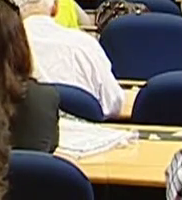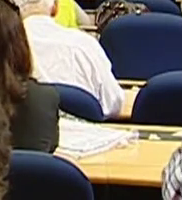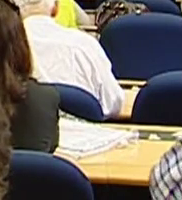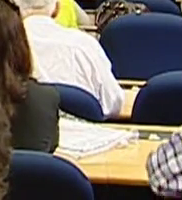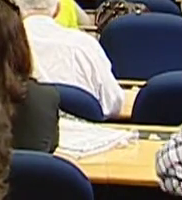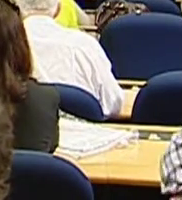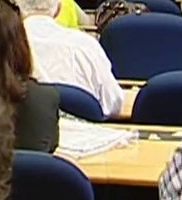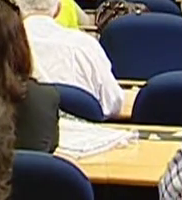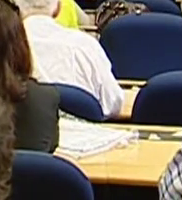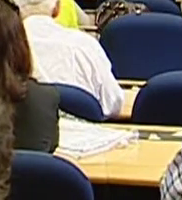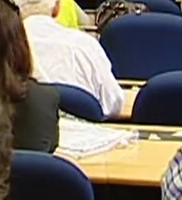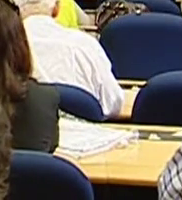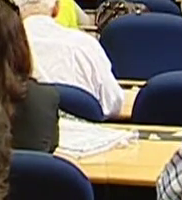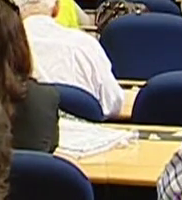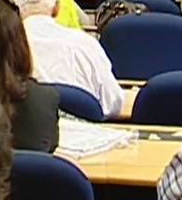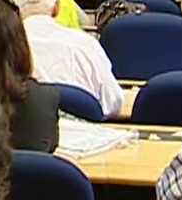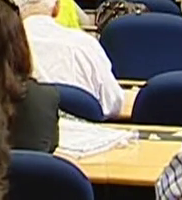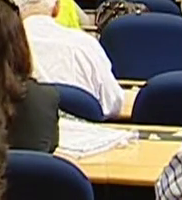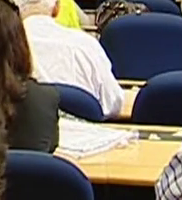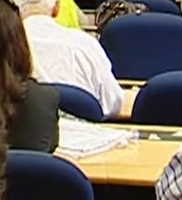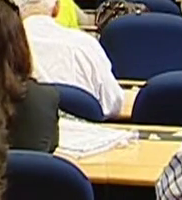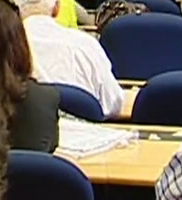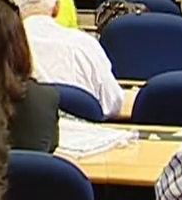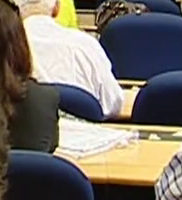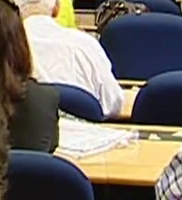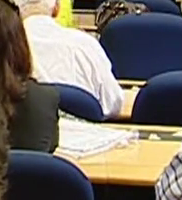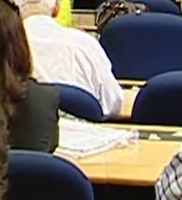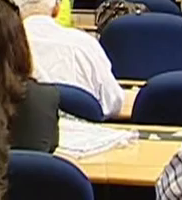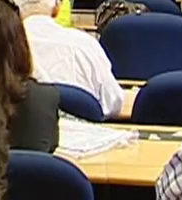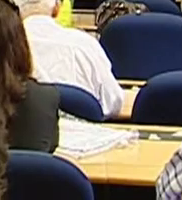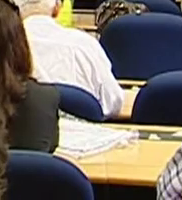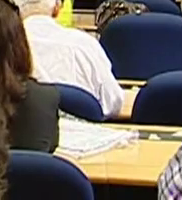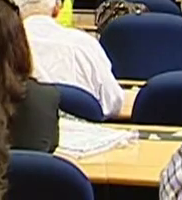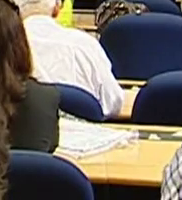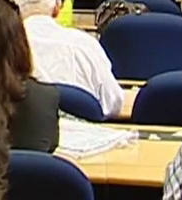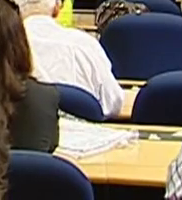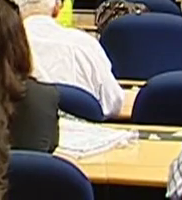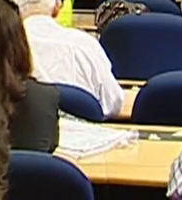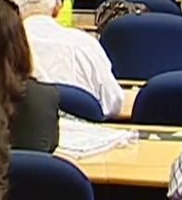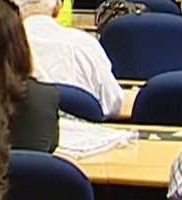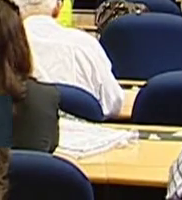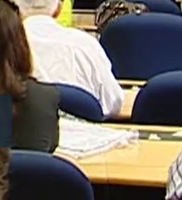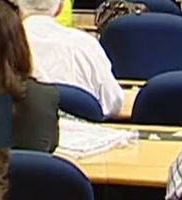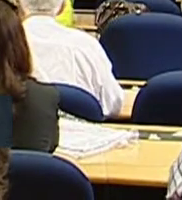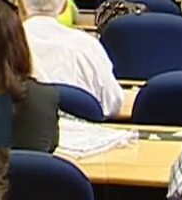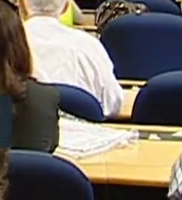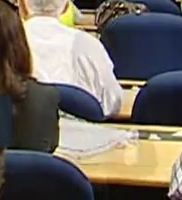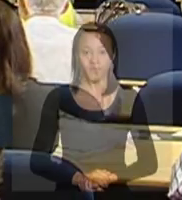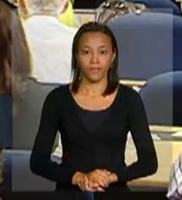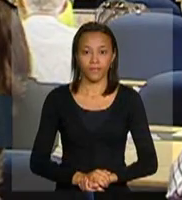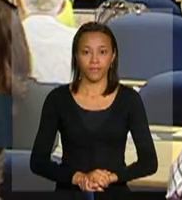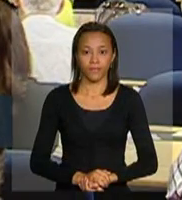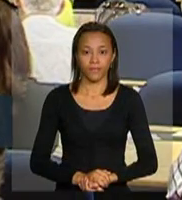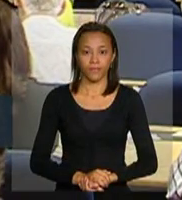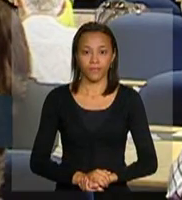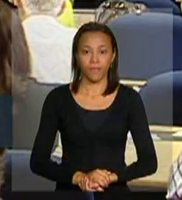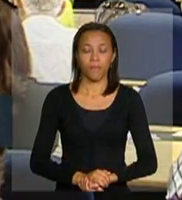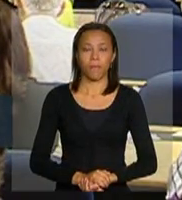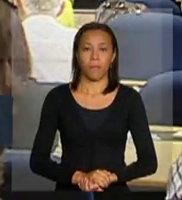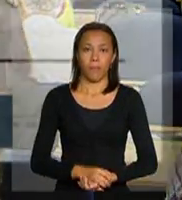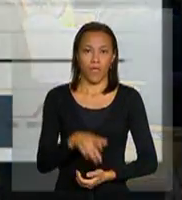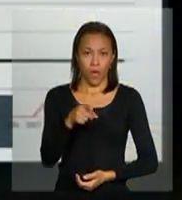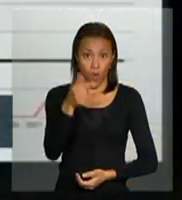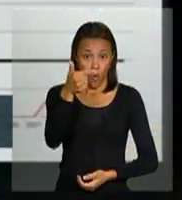medimos quantas pessoas estão nesse momento vivendo com HIV ou são pacientes de AIDS. Próximo, por favor. Bem,